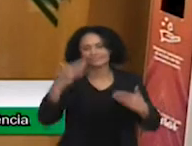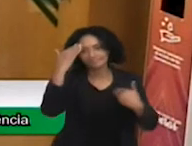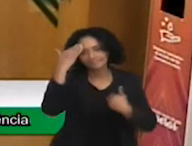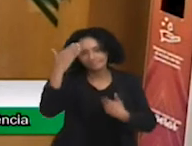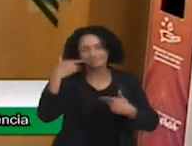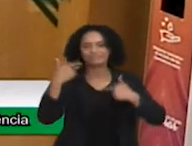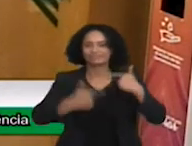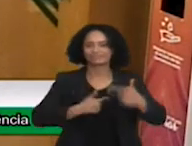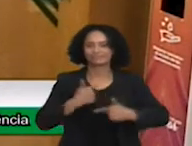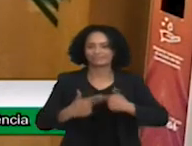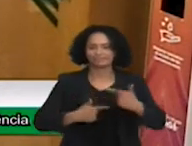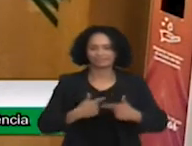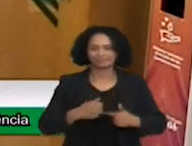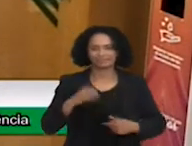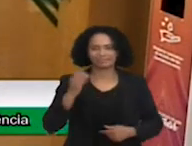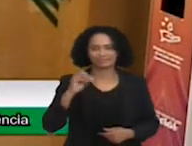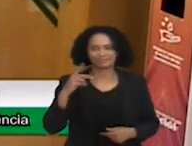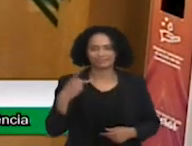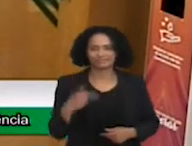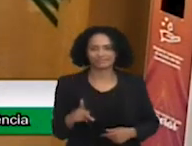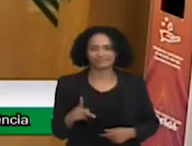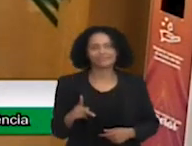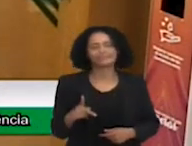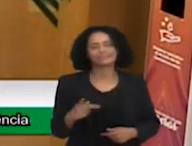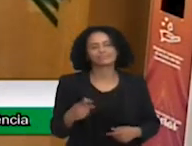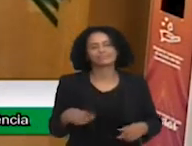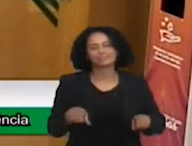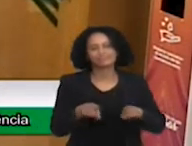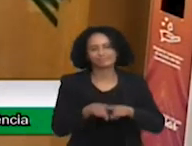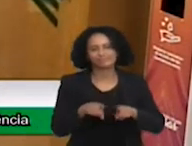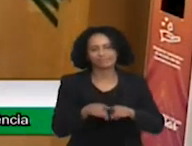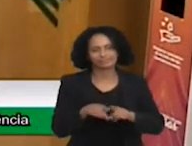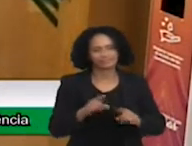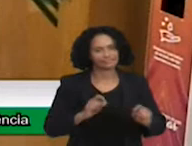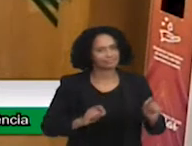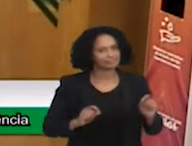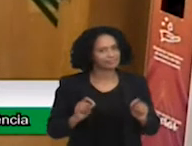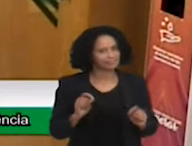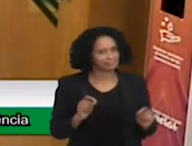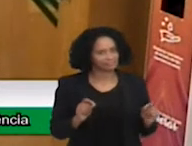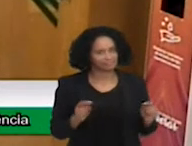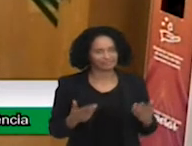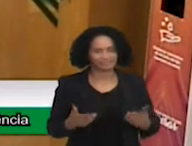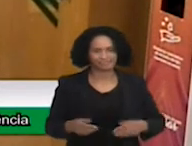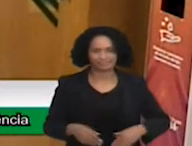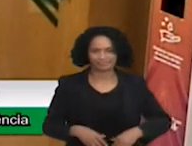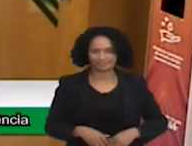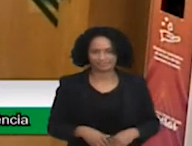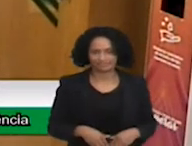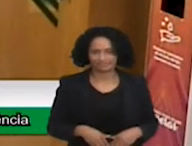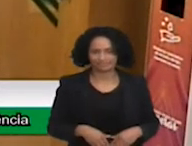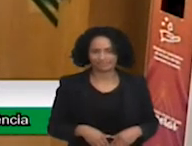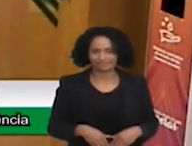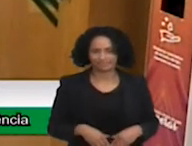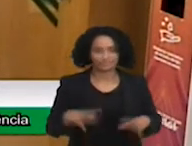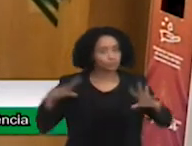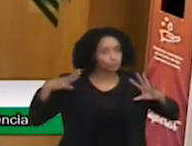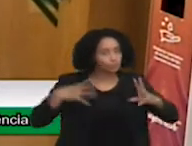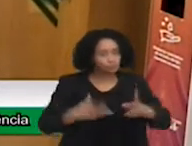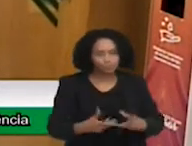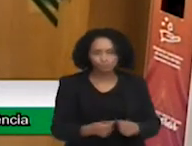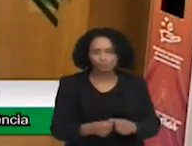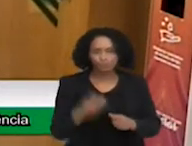Acho que não só eu, mas nós temos várias pessoas na cidade que admira a sua